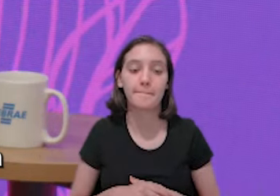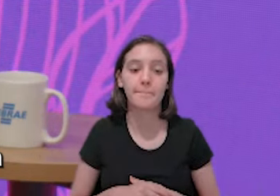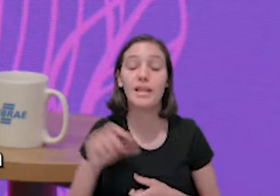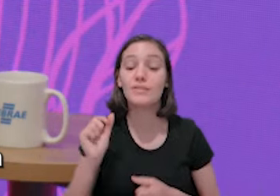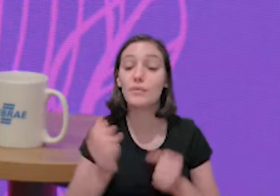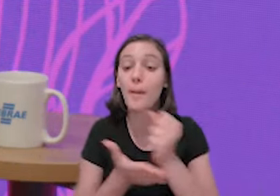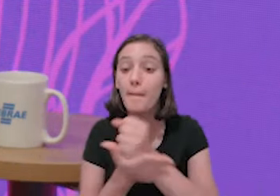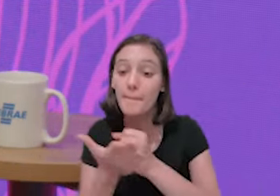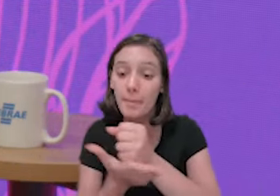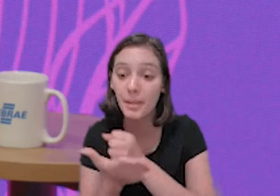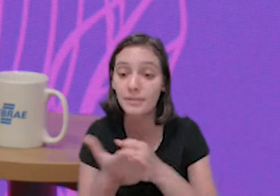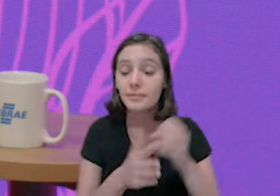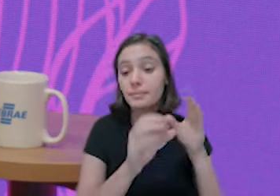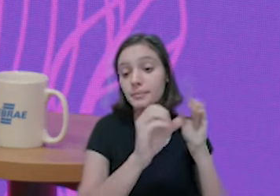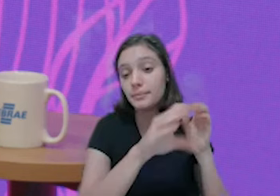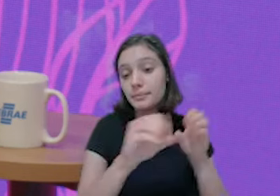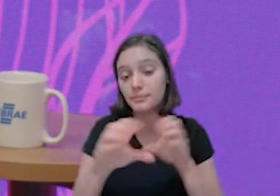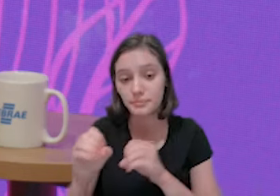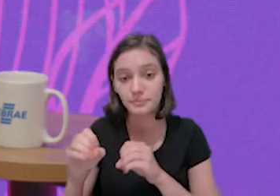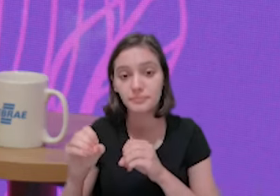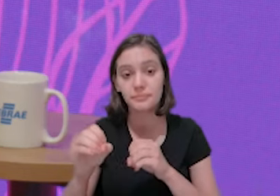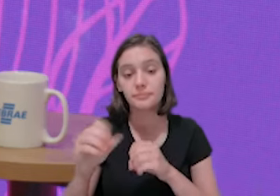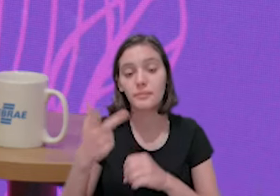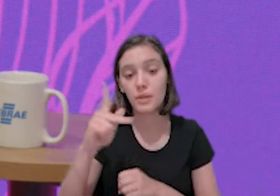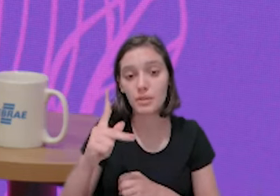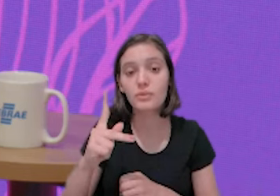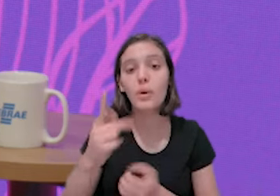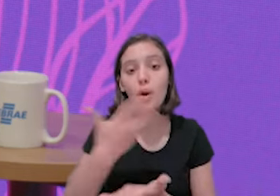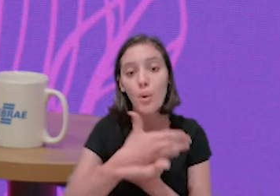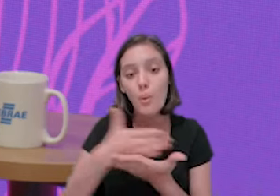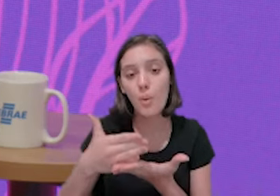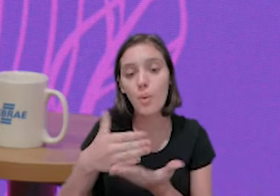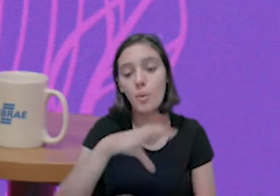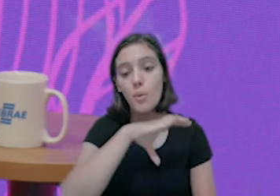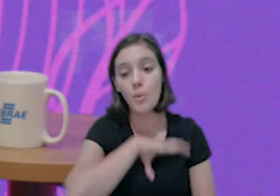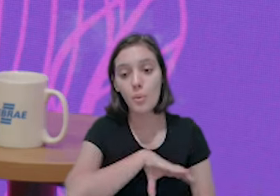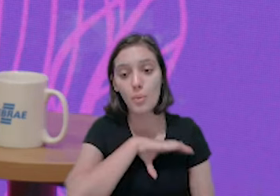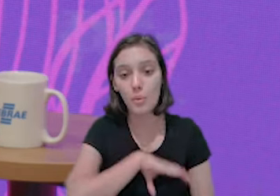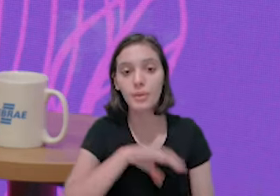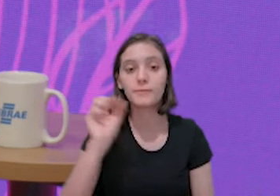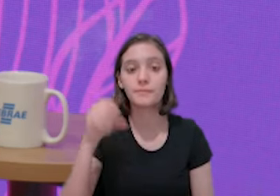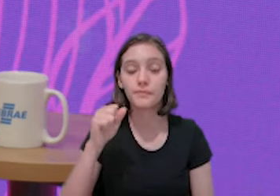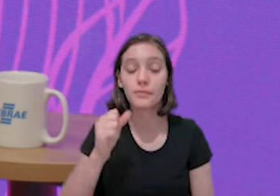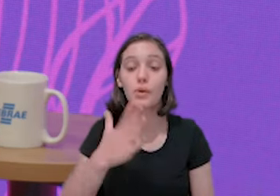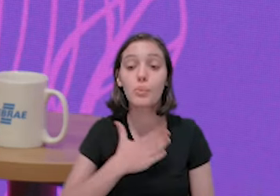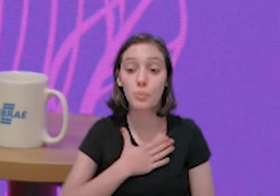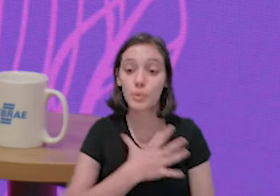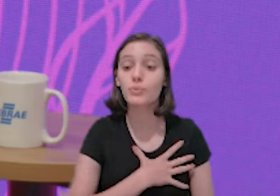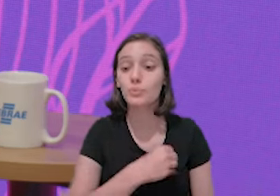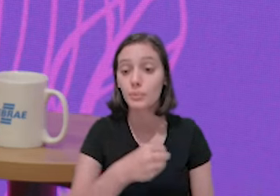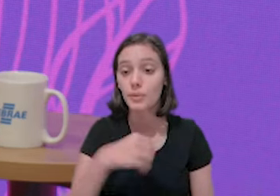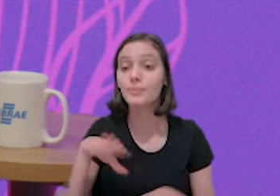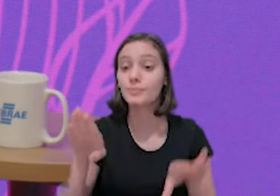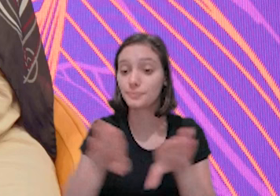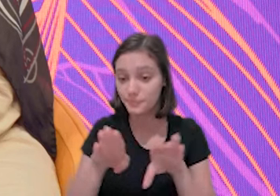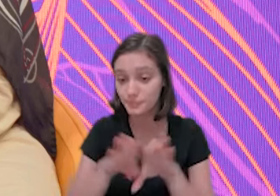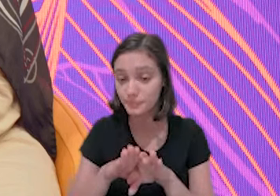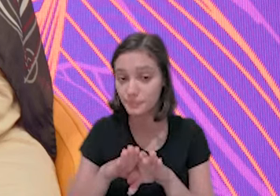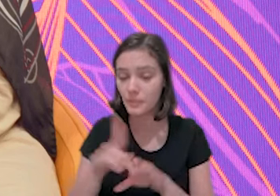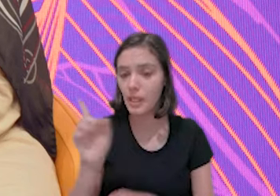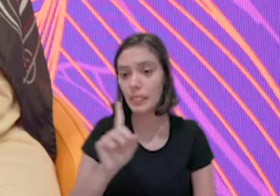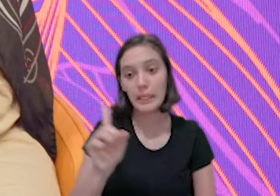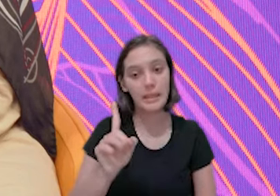nesse programa, e eles foram fundamentais na sua introdução da língua portuguesa. Português, sim.